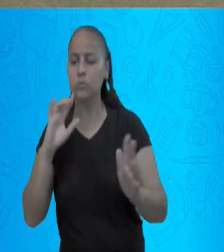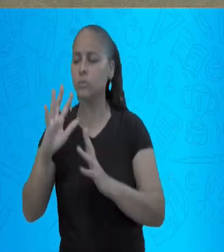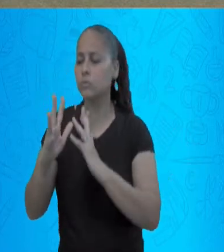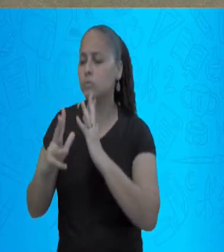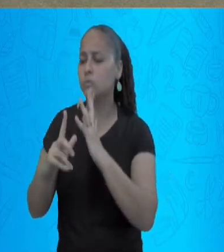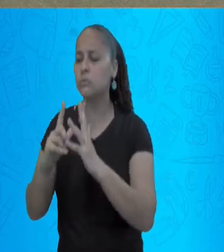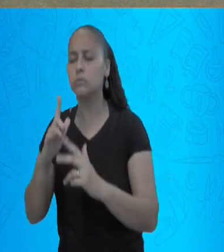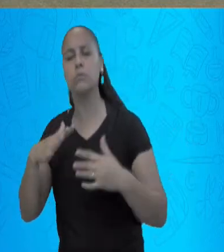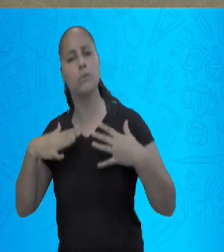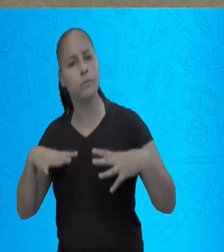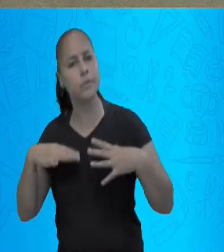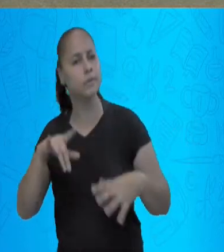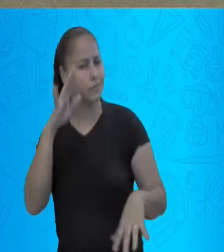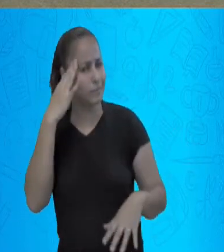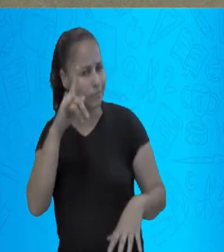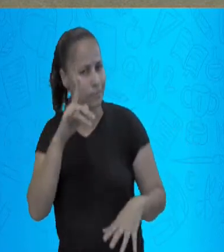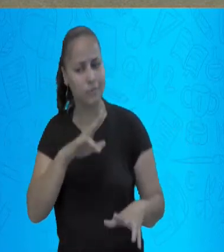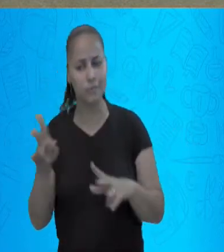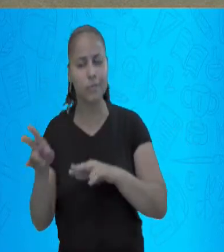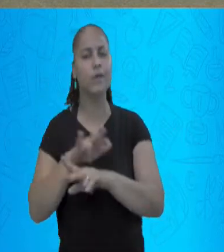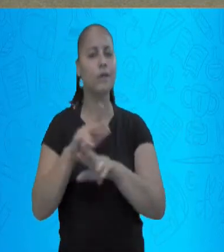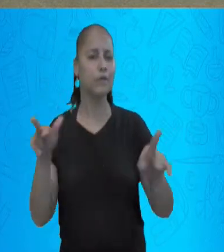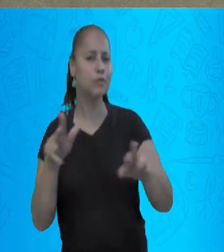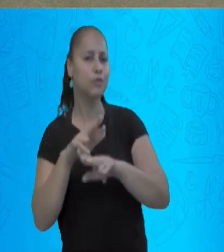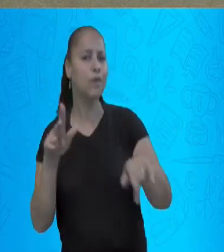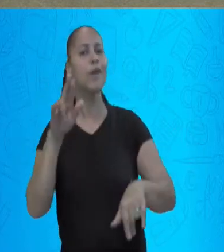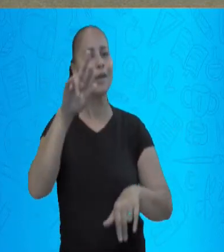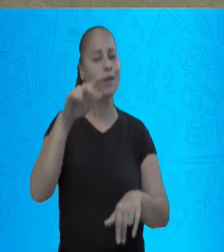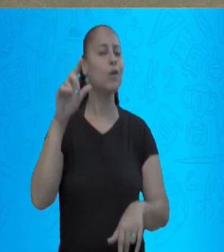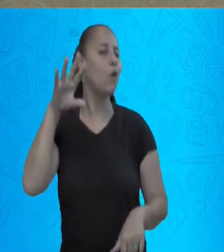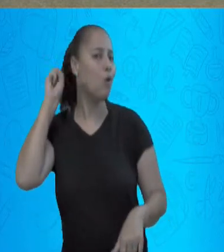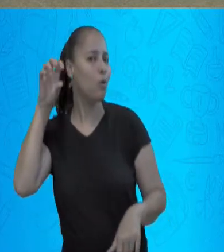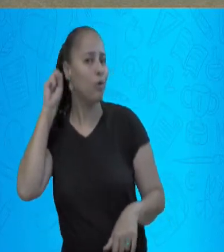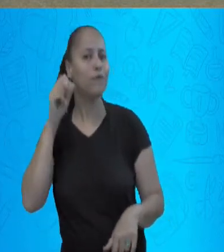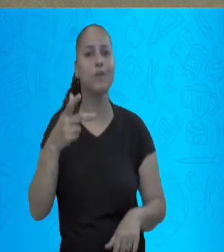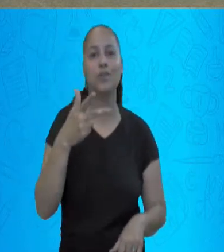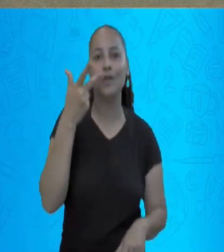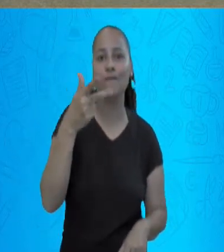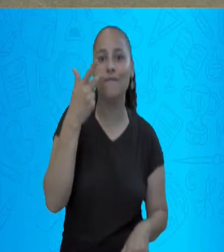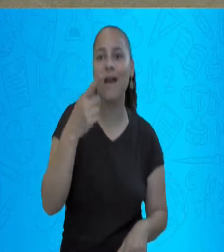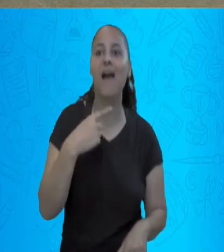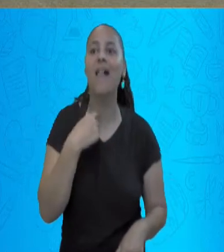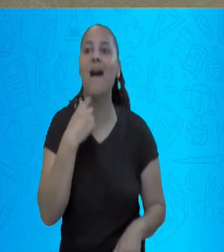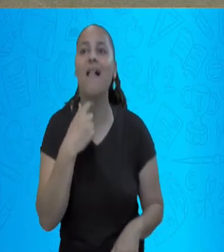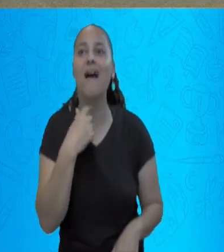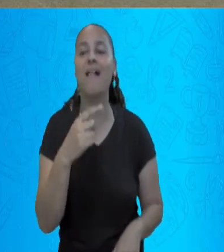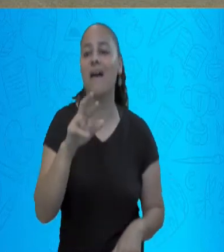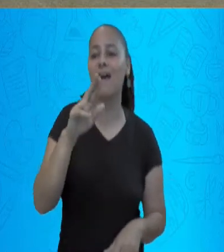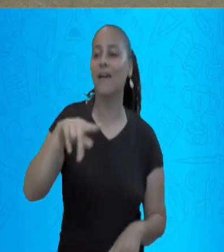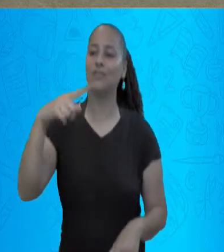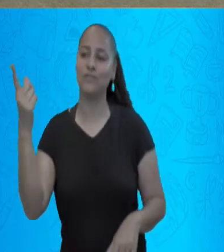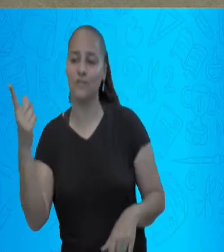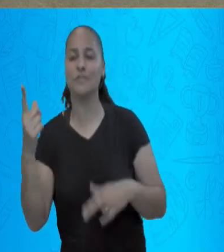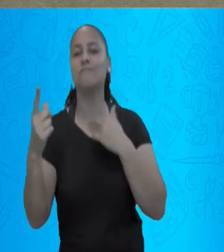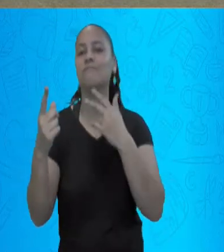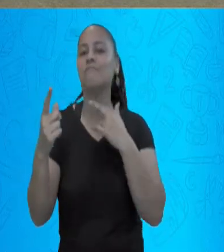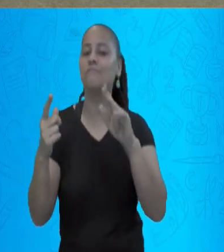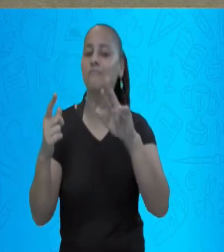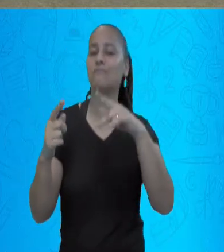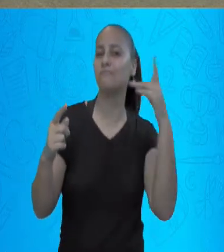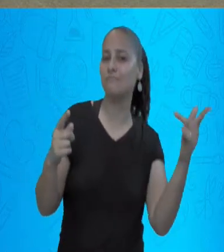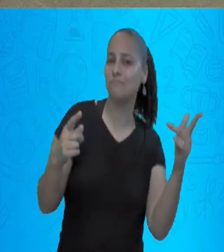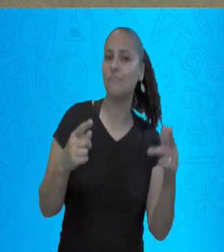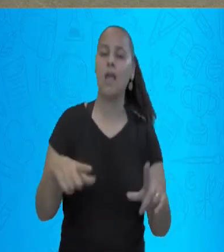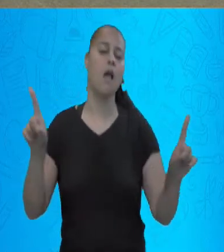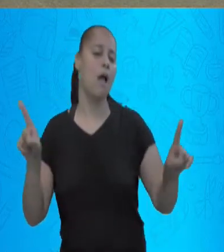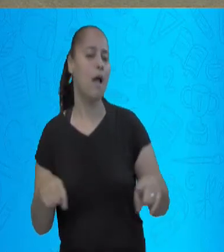também, por exemplo, através de uma música. Quando você ouve uma música, você consegue discernir